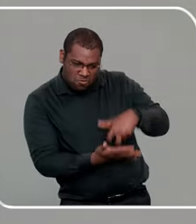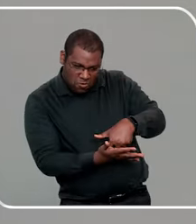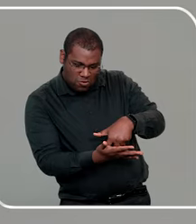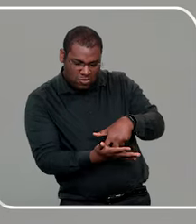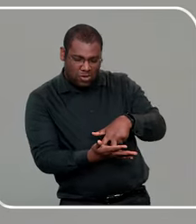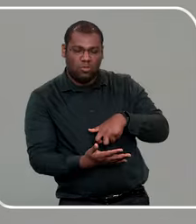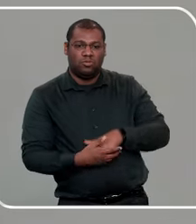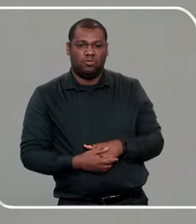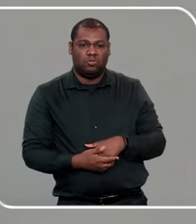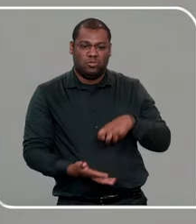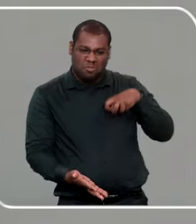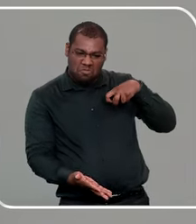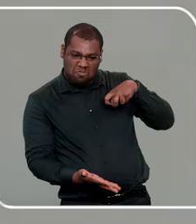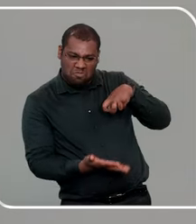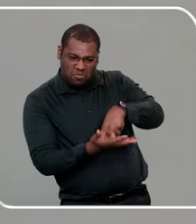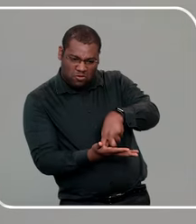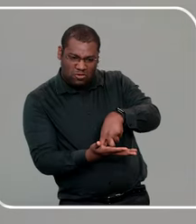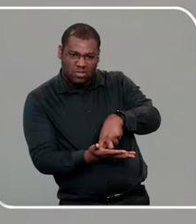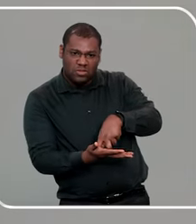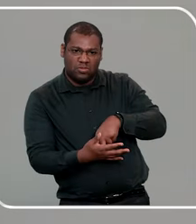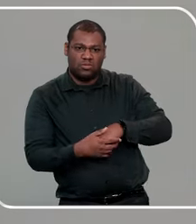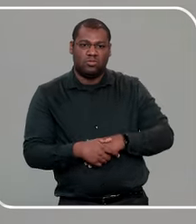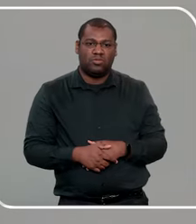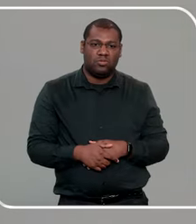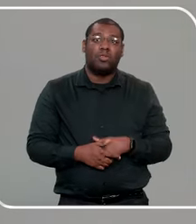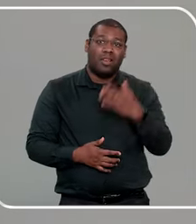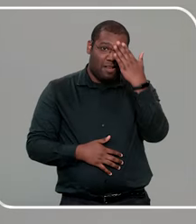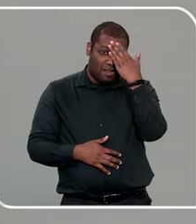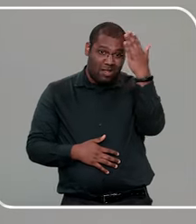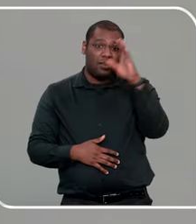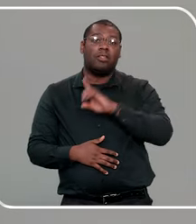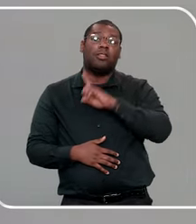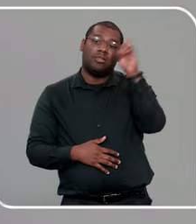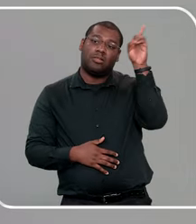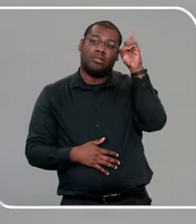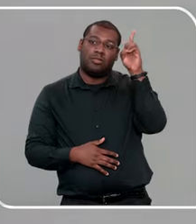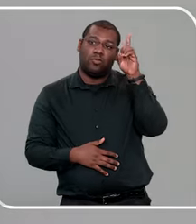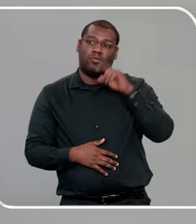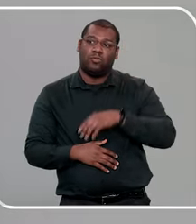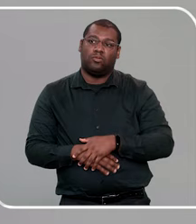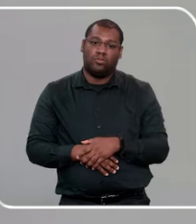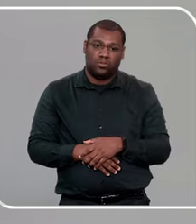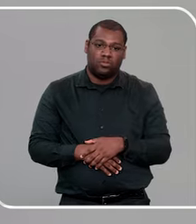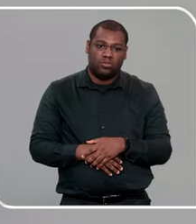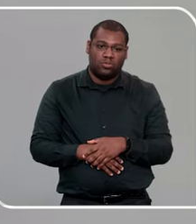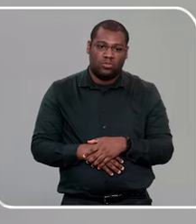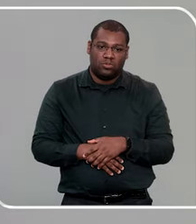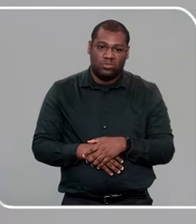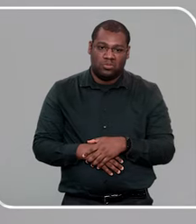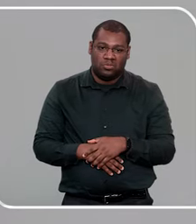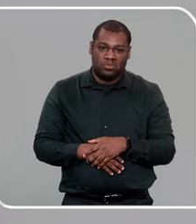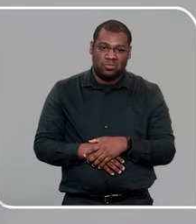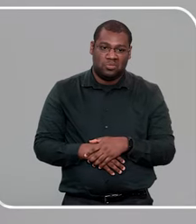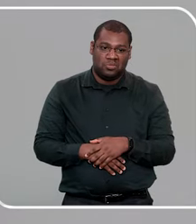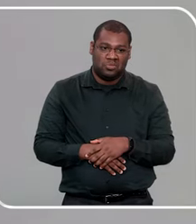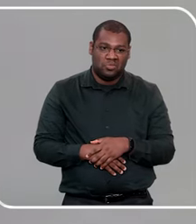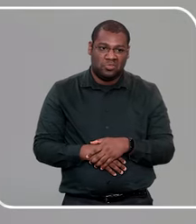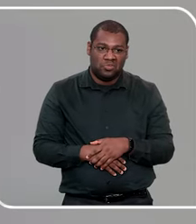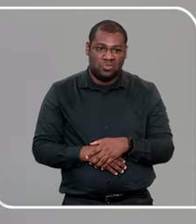não só castigo físico, graças a Deus, hoje, cada vez, está diminuindo, mas ainda tem muito,